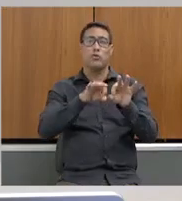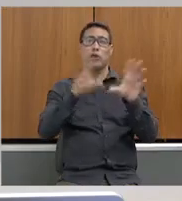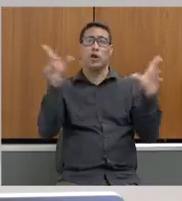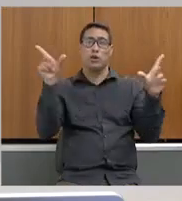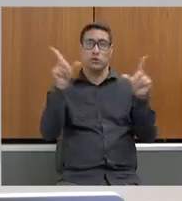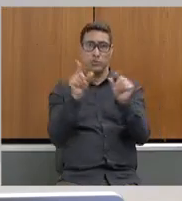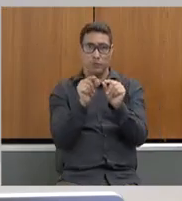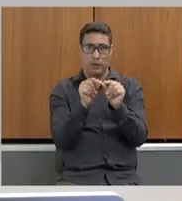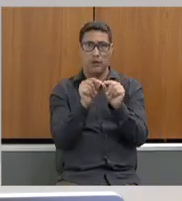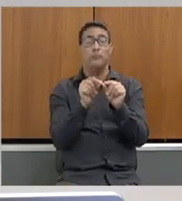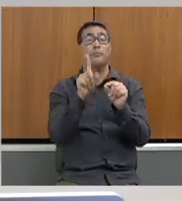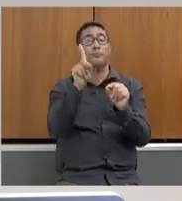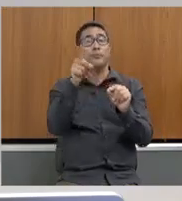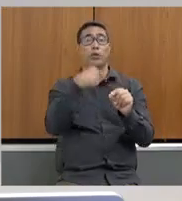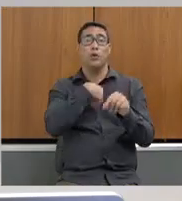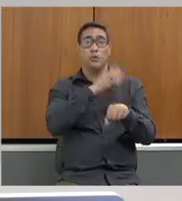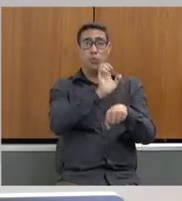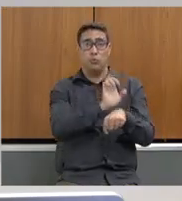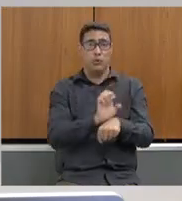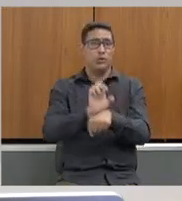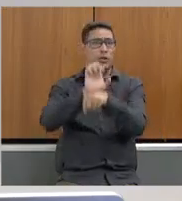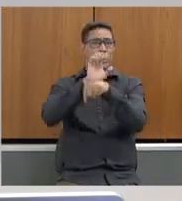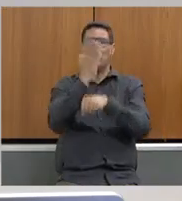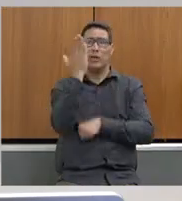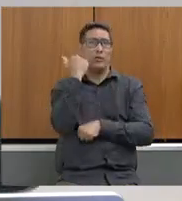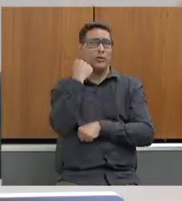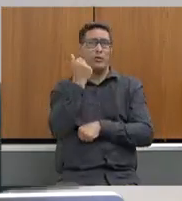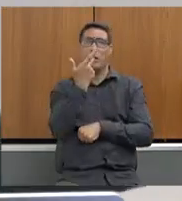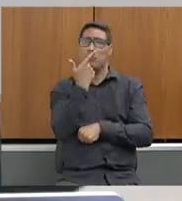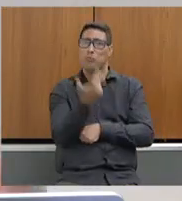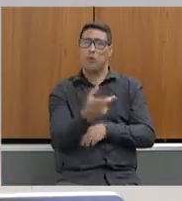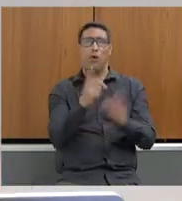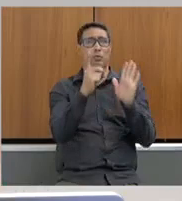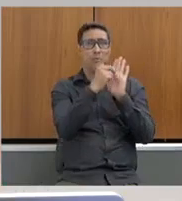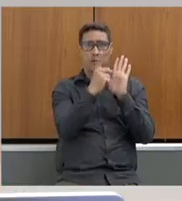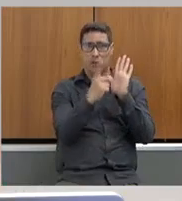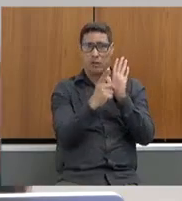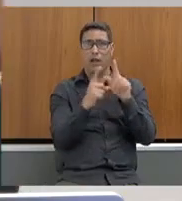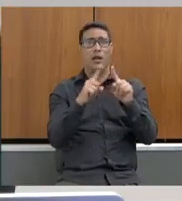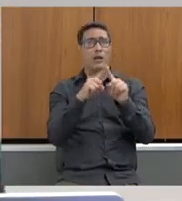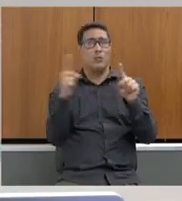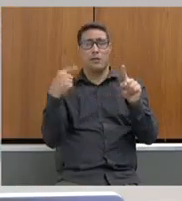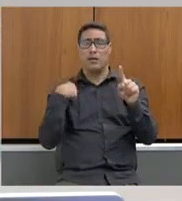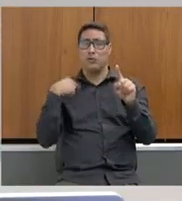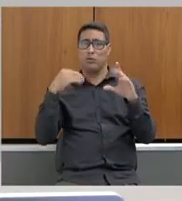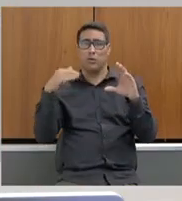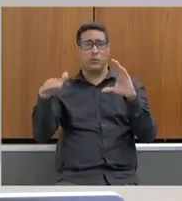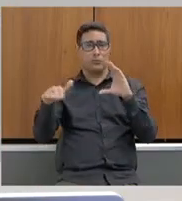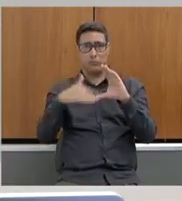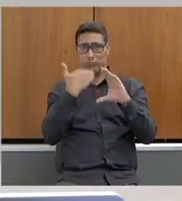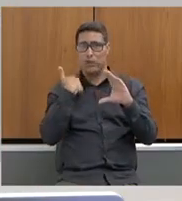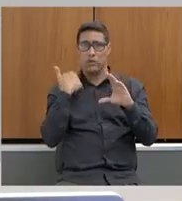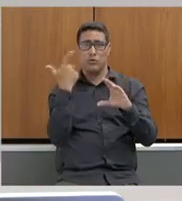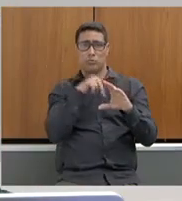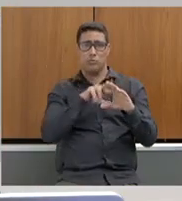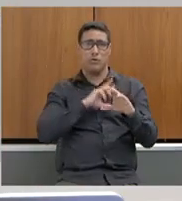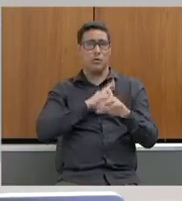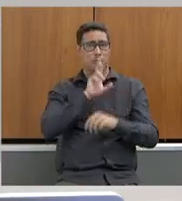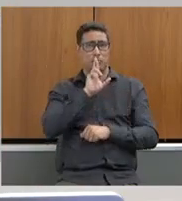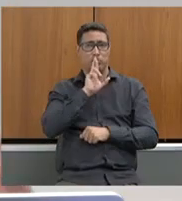Deputada, o Estado tem, eu não vou saber de cor aqui o decreto, mas no requerimento que a senhora encaminhará, nós responderemos